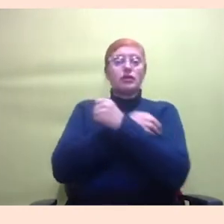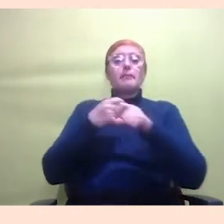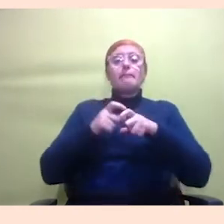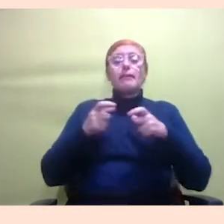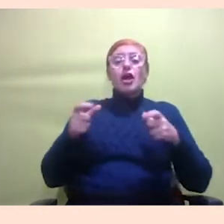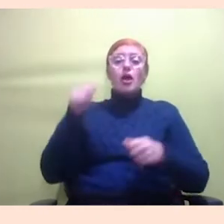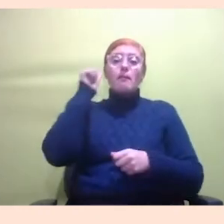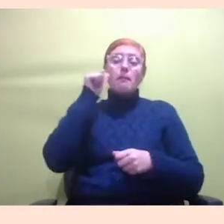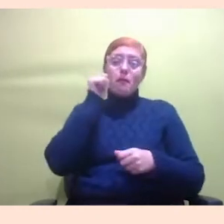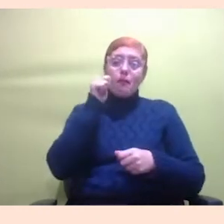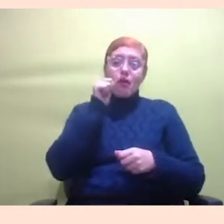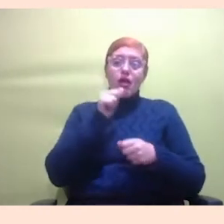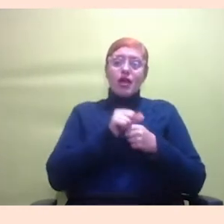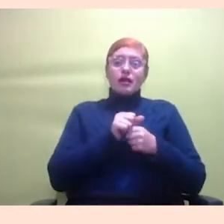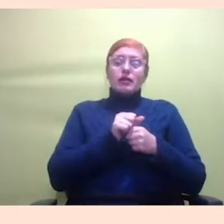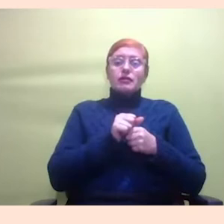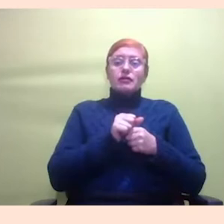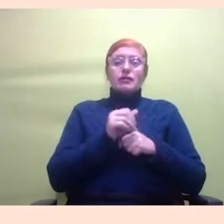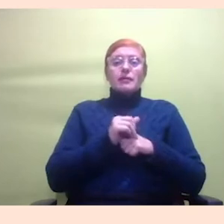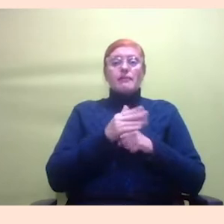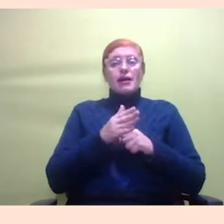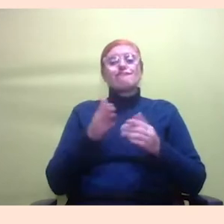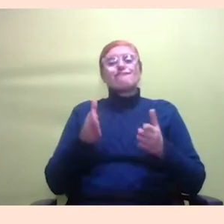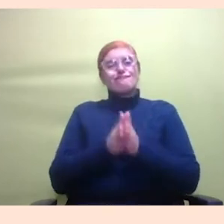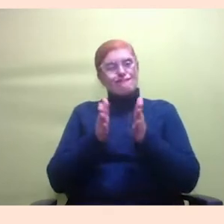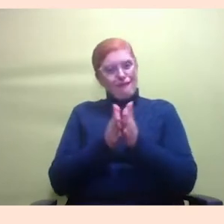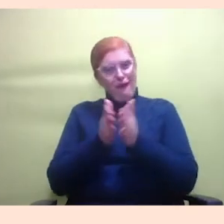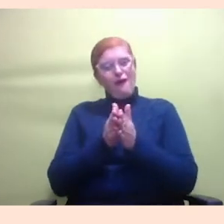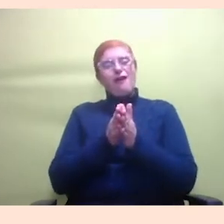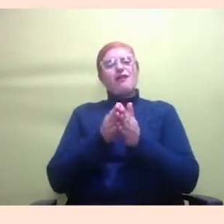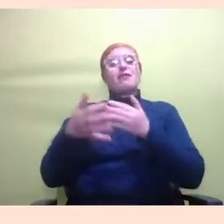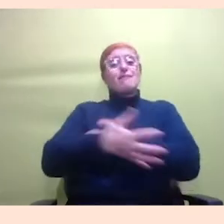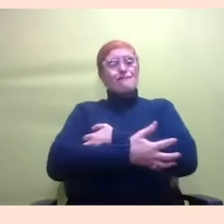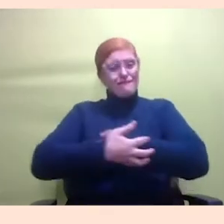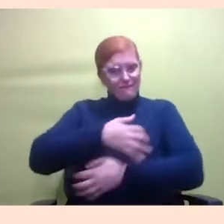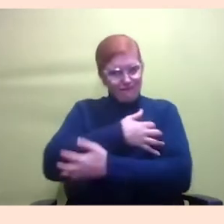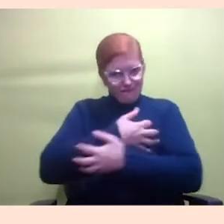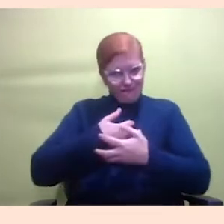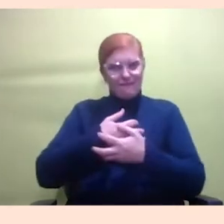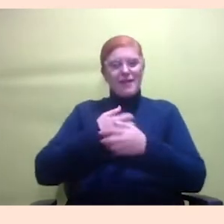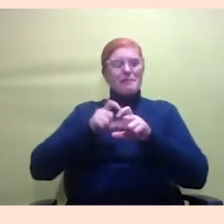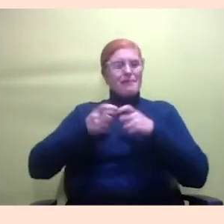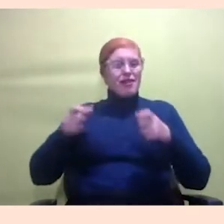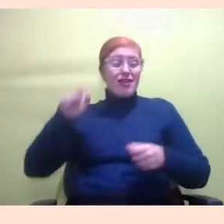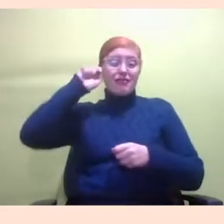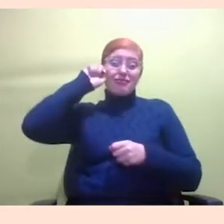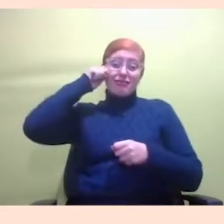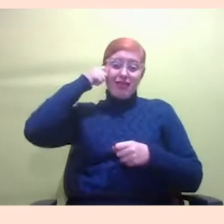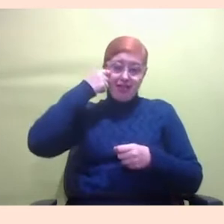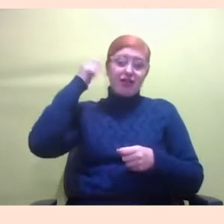que são mulheres mais pobres, mulheres de periferia, que são majoritariamente negras, mulheres também